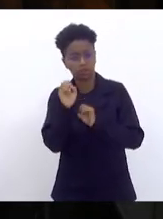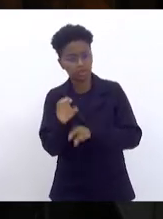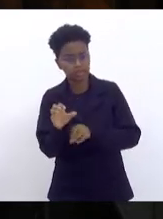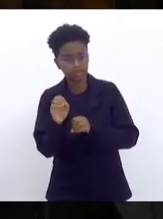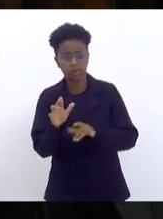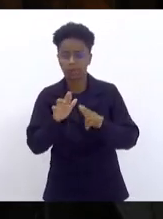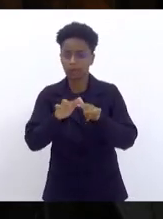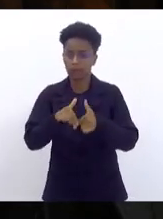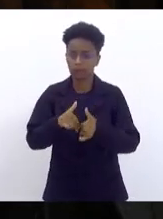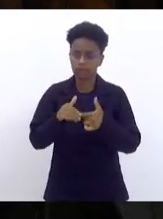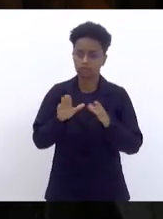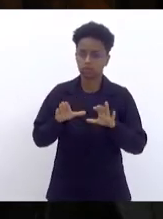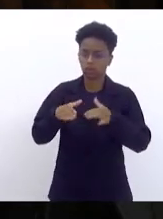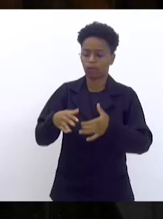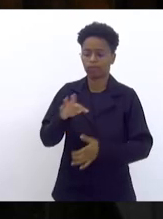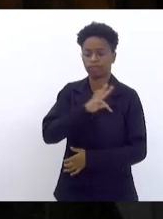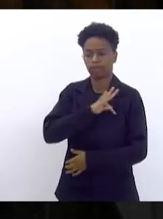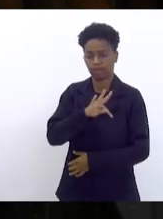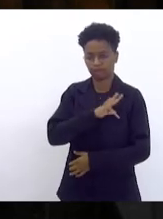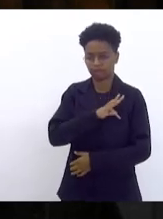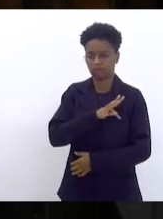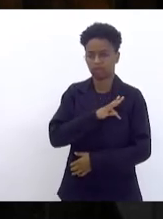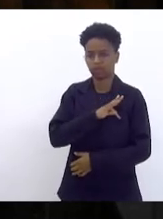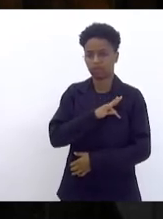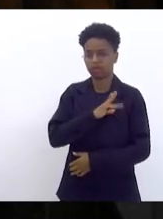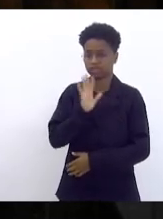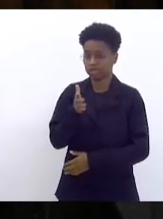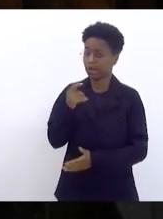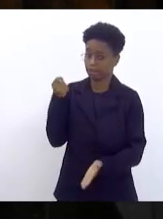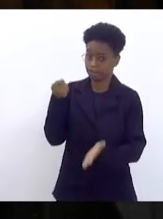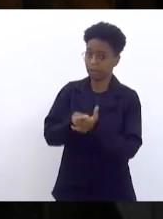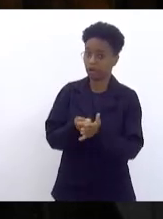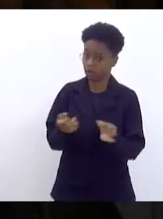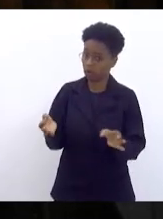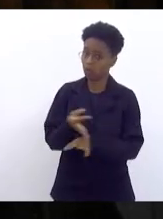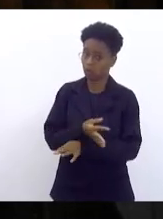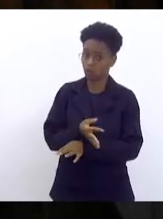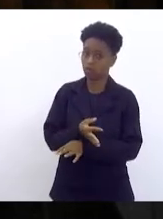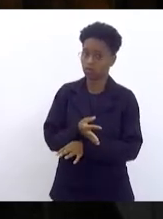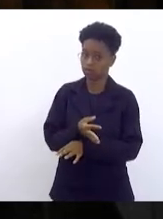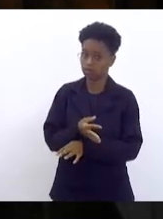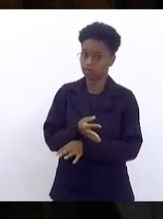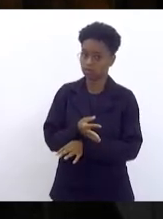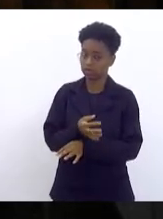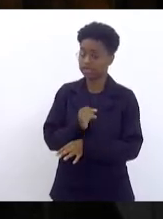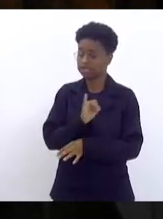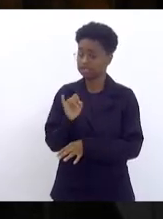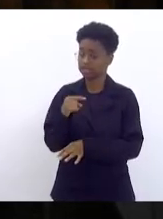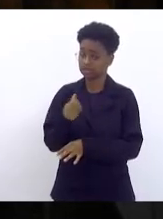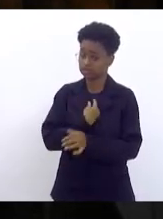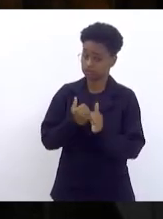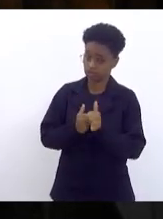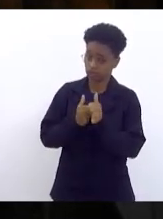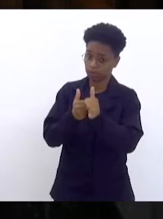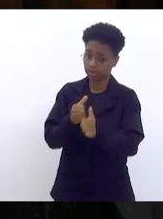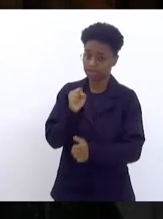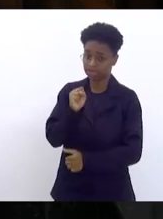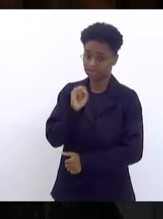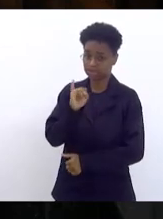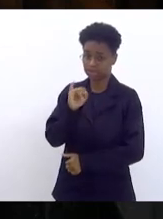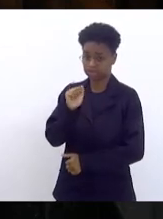através do seu corpo técnico, colocou o pagamento em dia. Se a gente for acompanhar no CIAF,